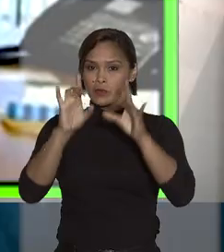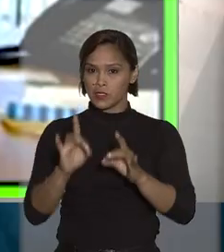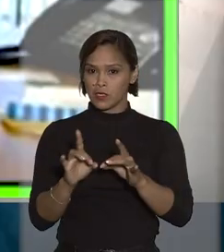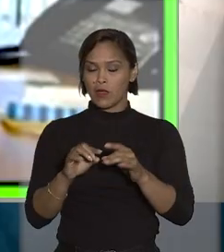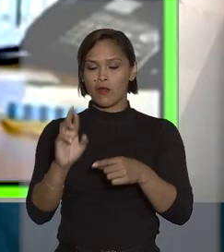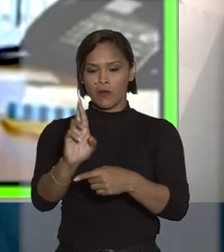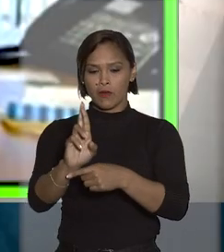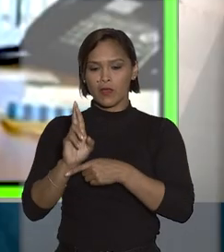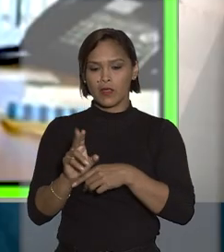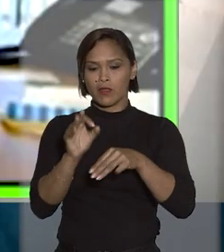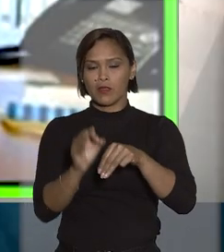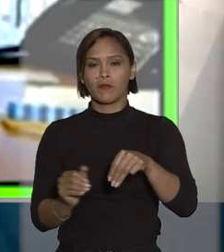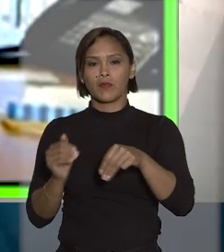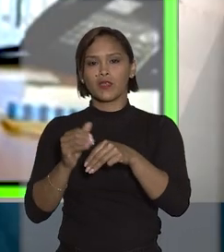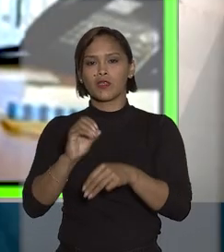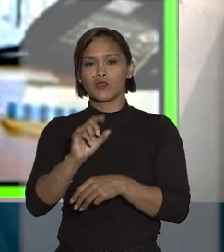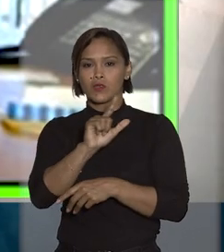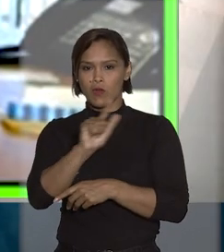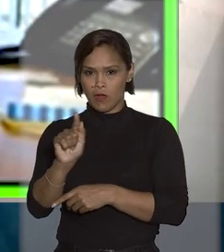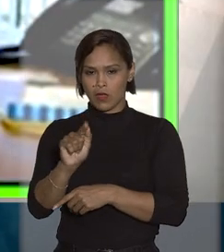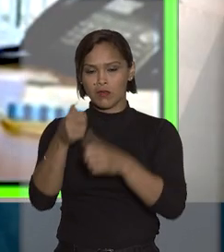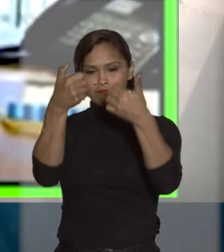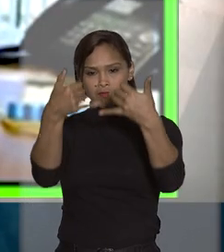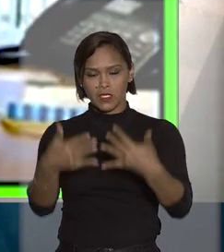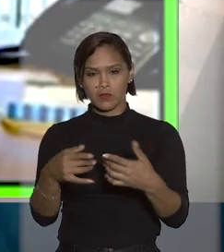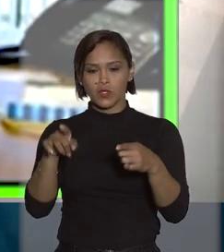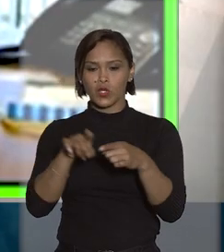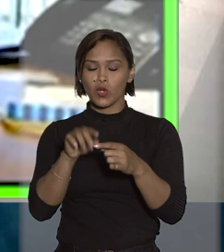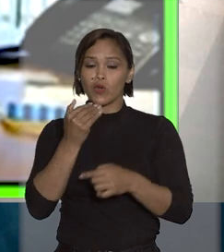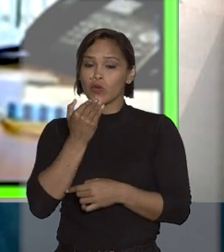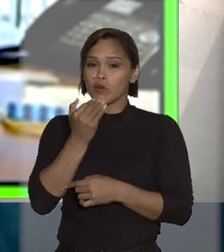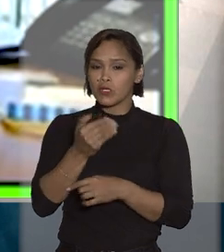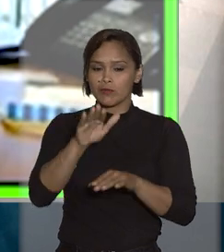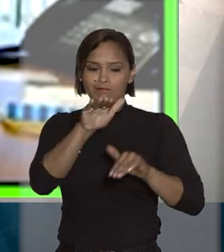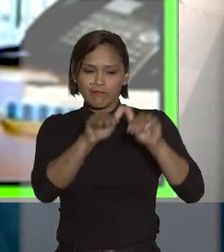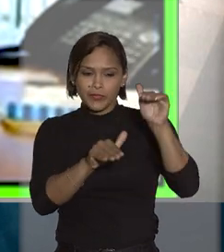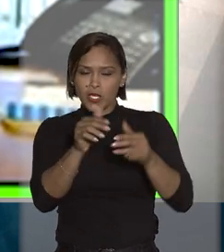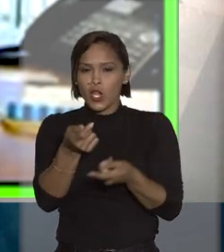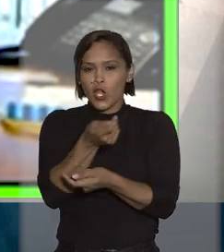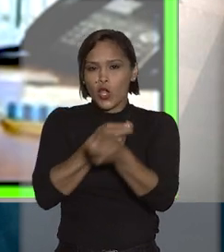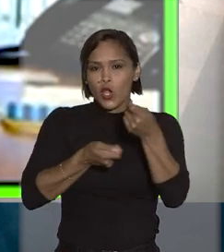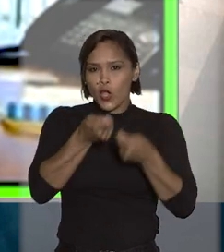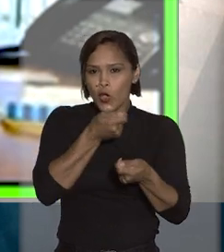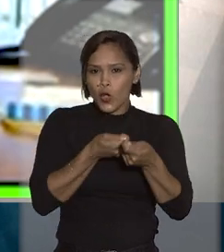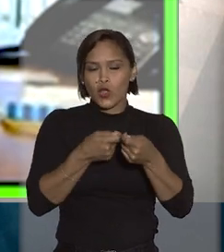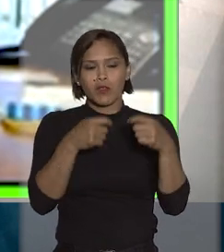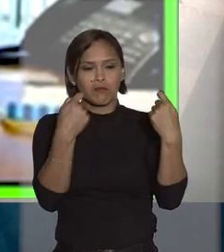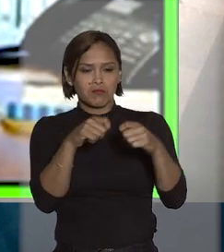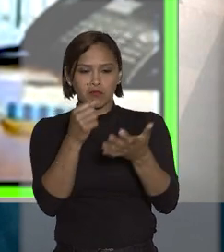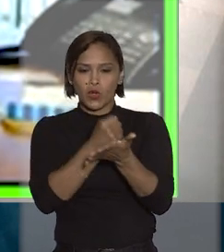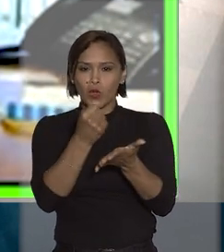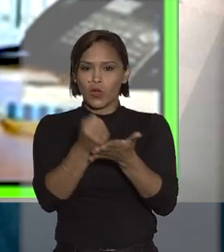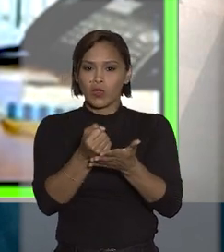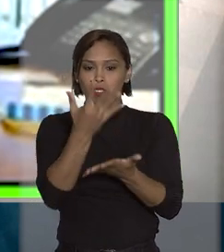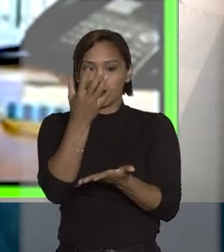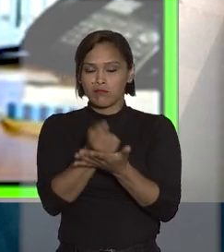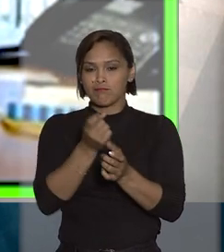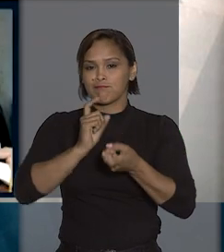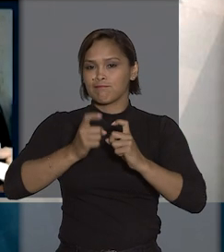O relator ministro Og Fernandes explicou que a alegação de desequilíbrio econômico financeiro do contrato